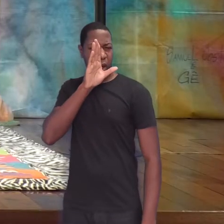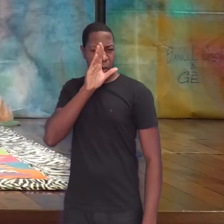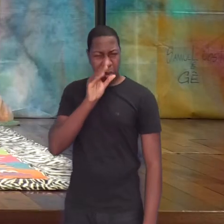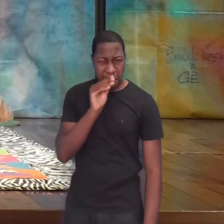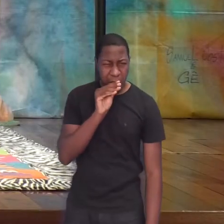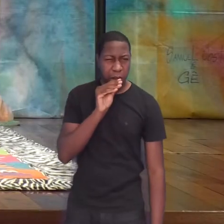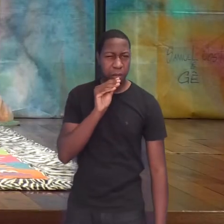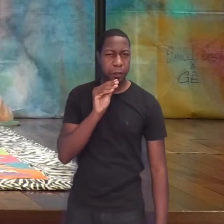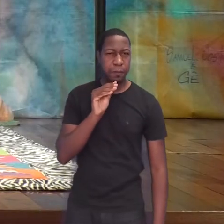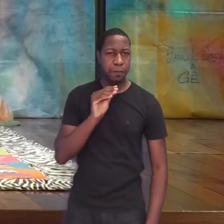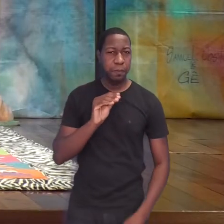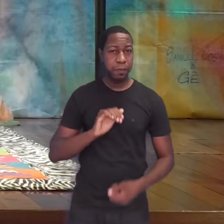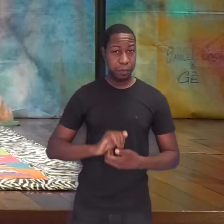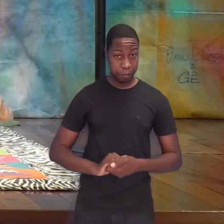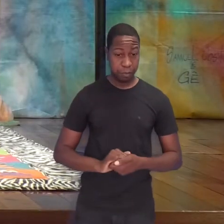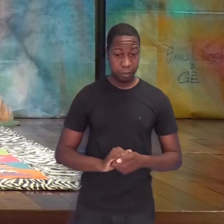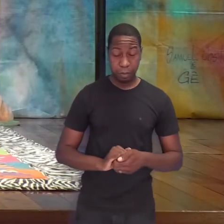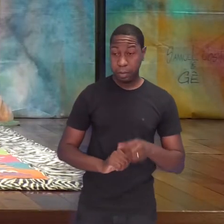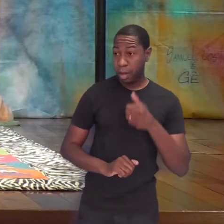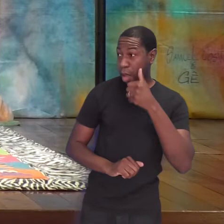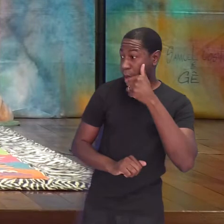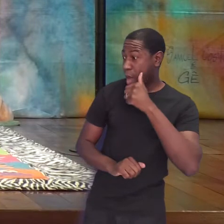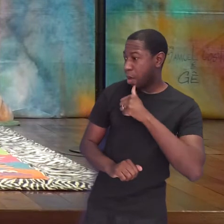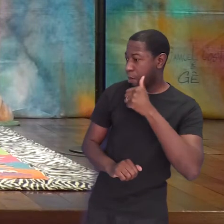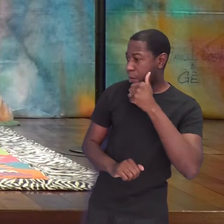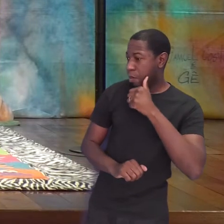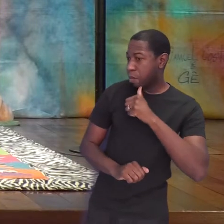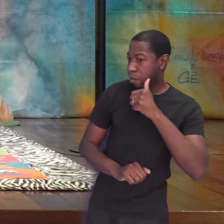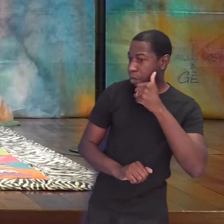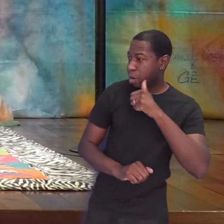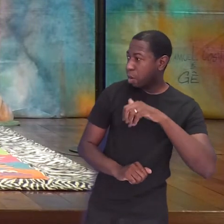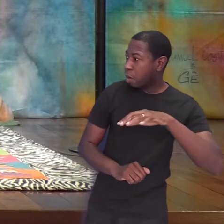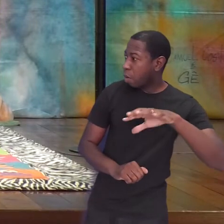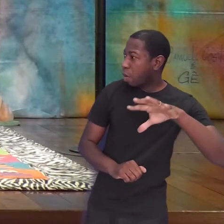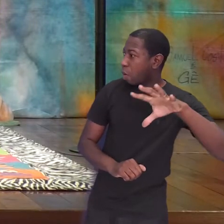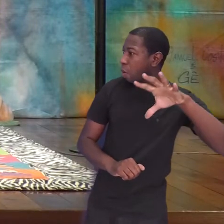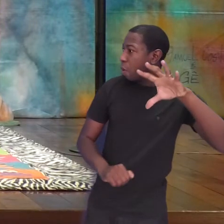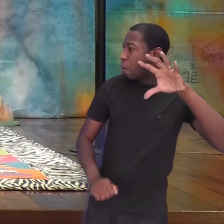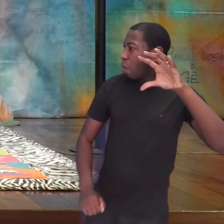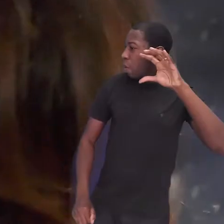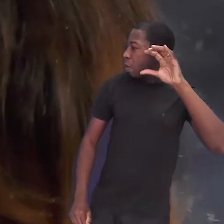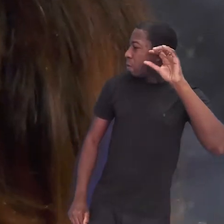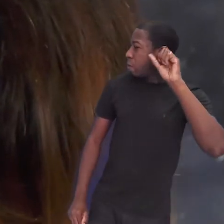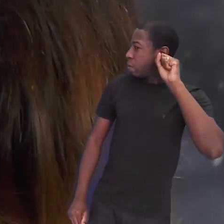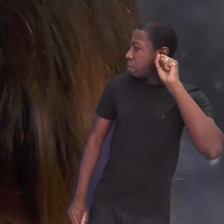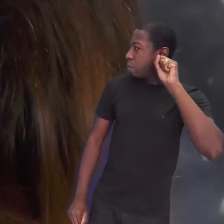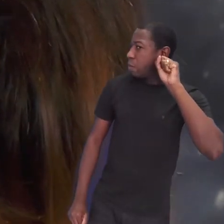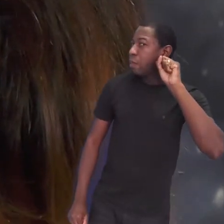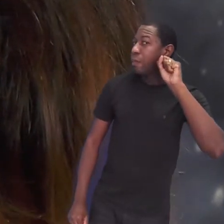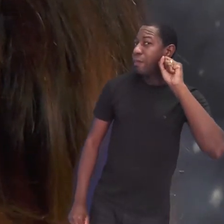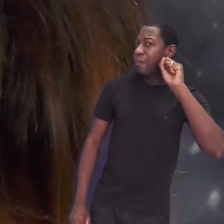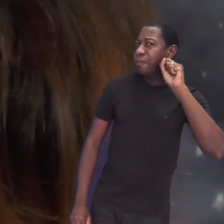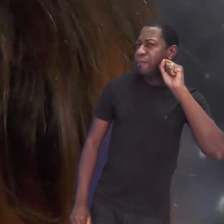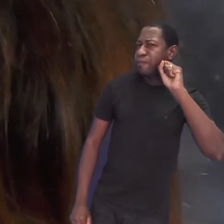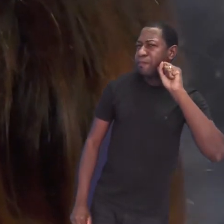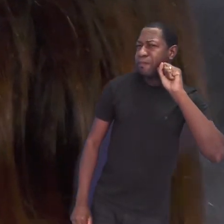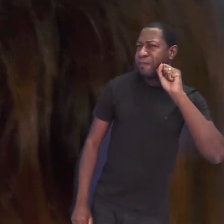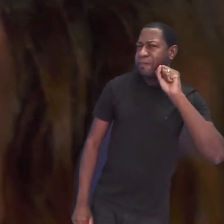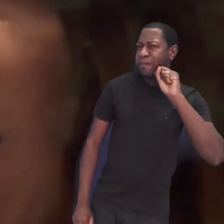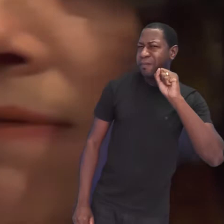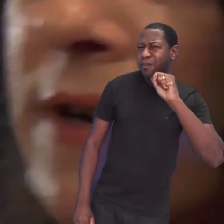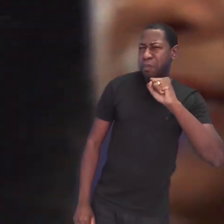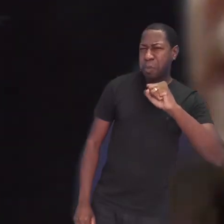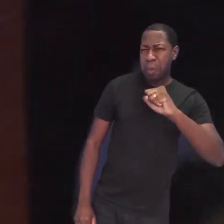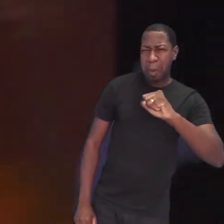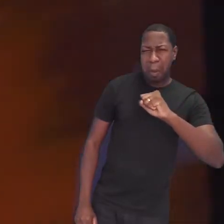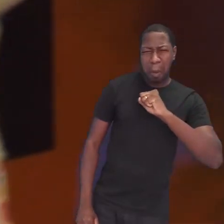A menina, quando ouviu o papagaio gritar daquele jeito, começou a ficar com muita